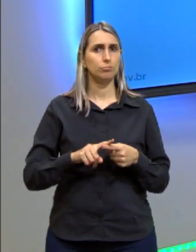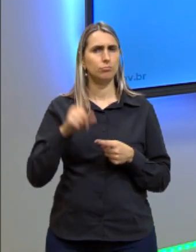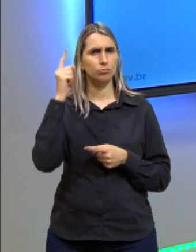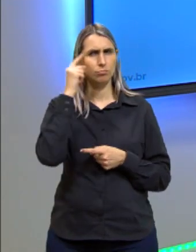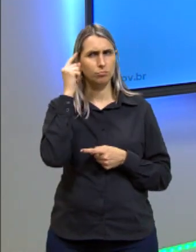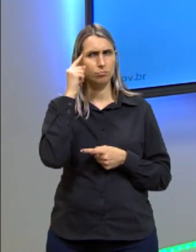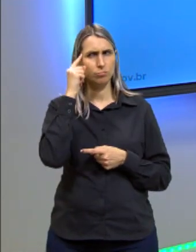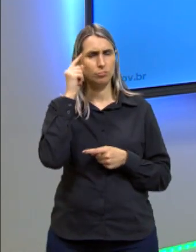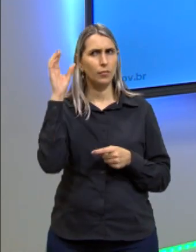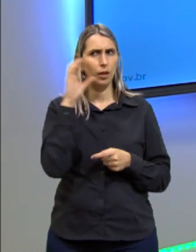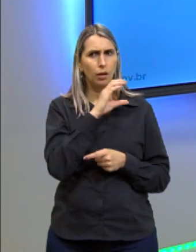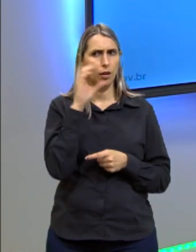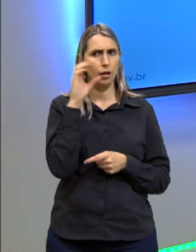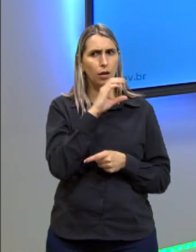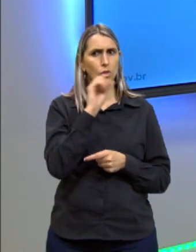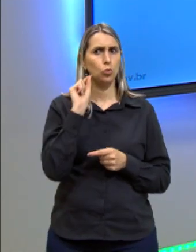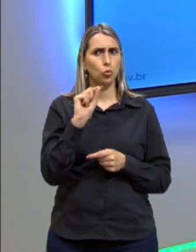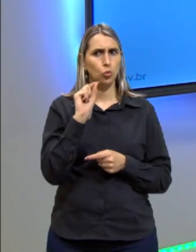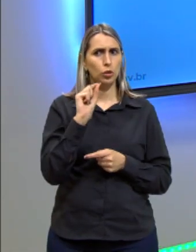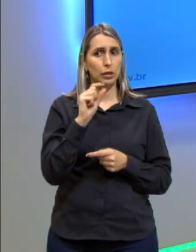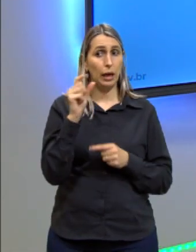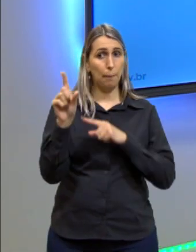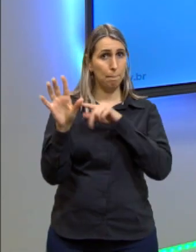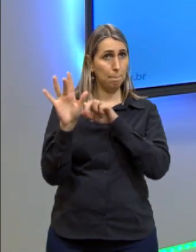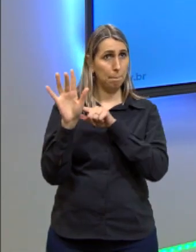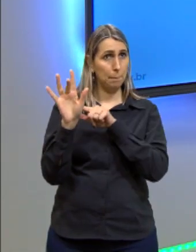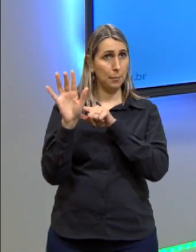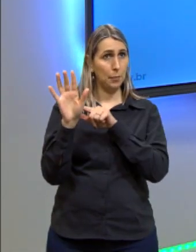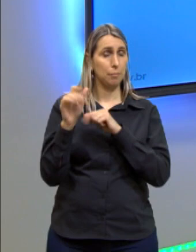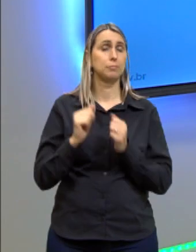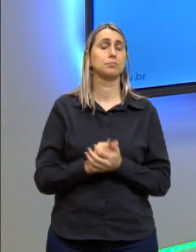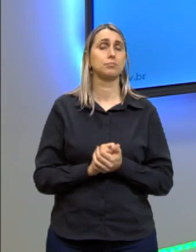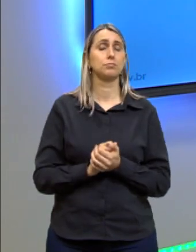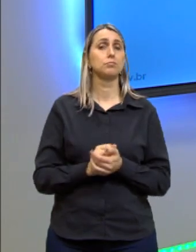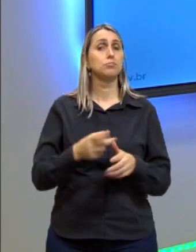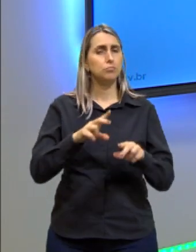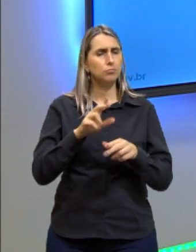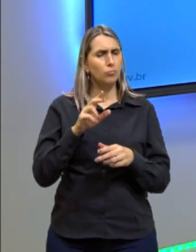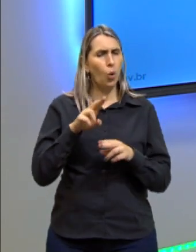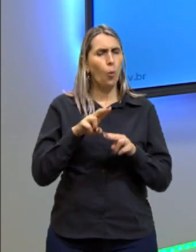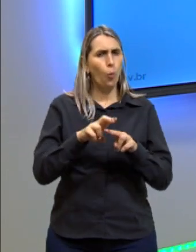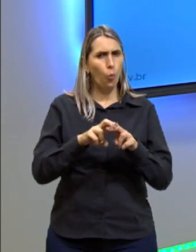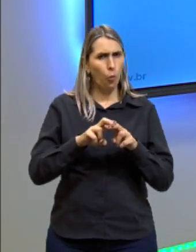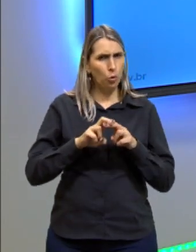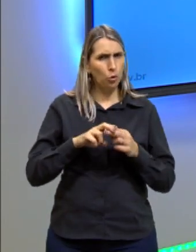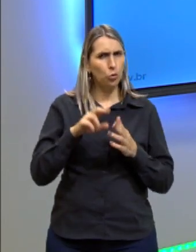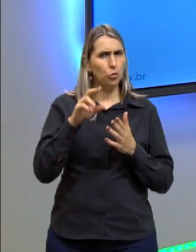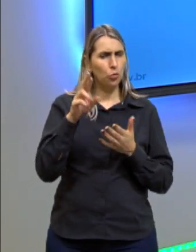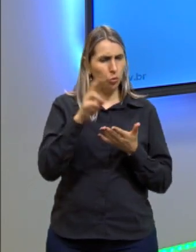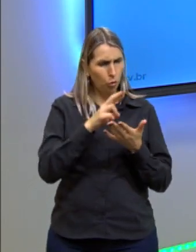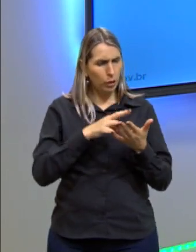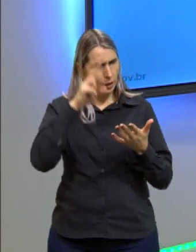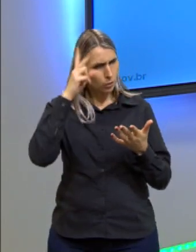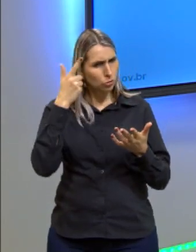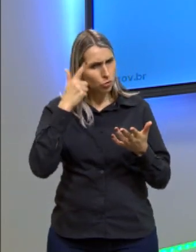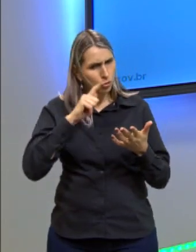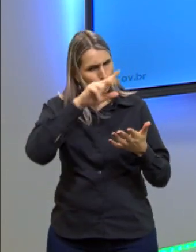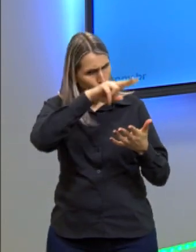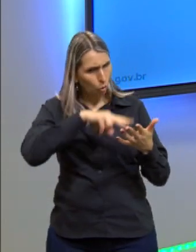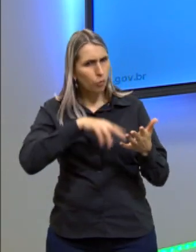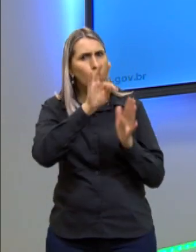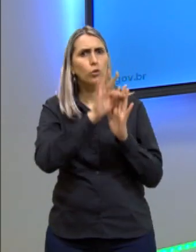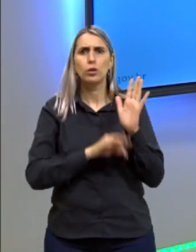pensa muito mais rápido do que a nossa mão. Então, por isso que revisar o nosso próprio texto em qualquer situação,